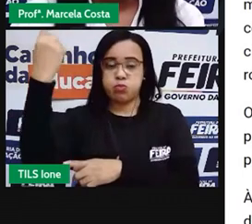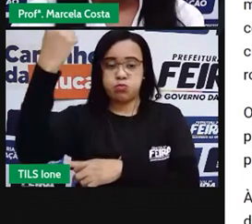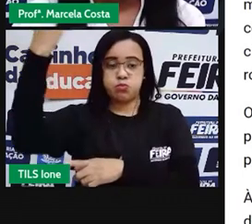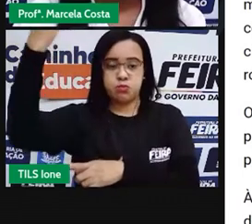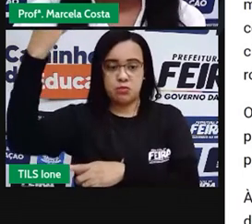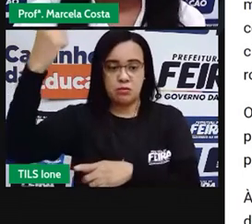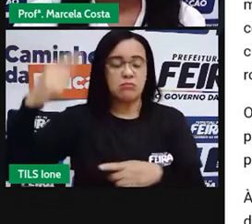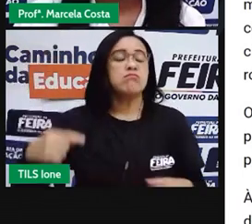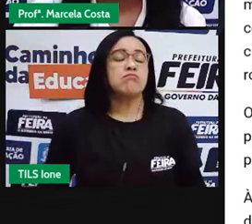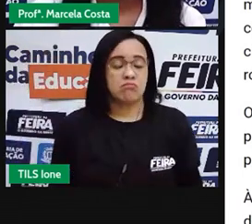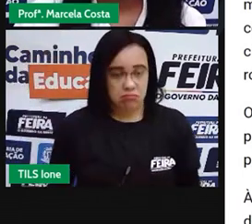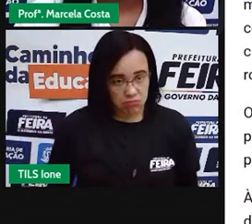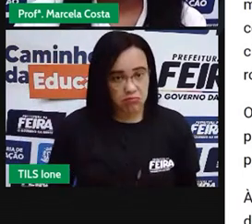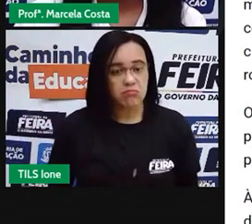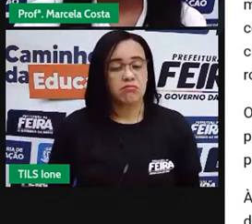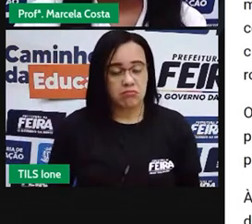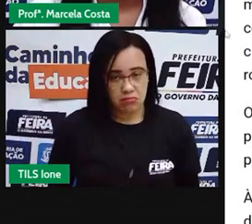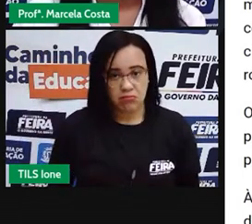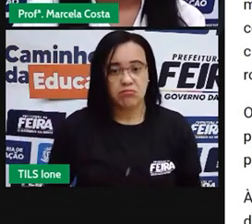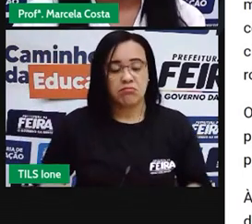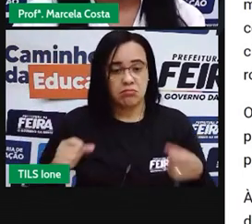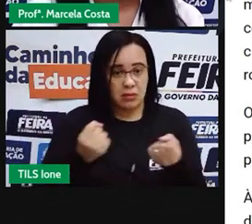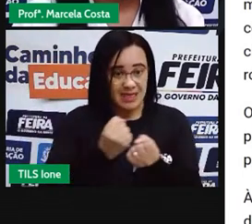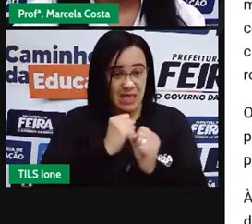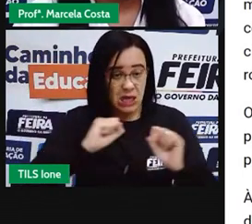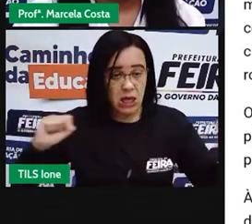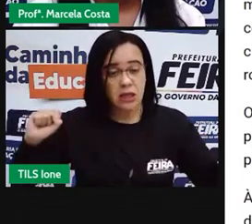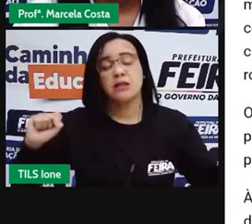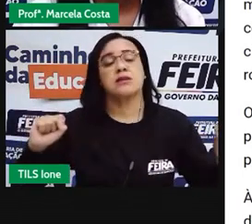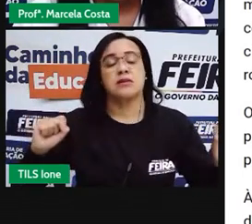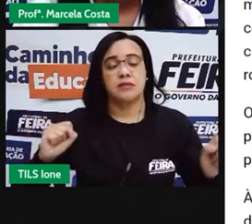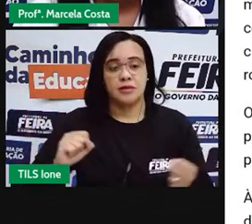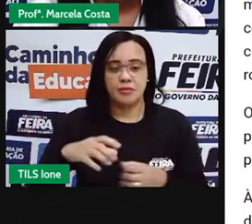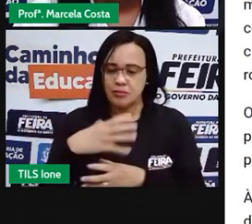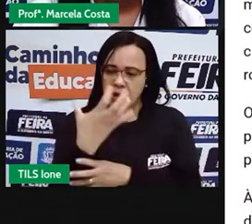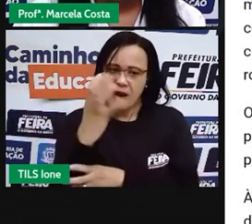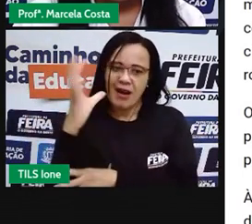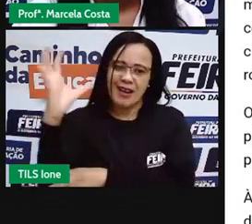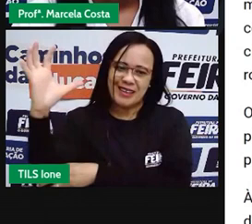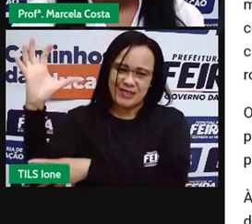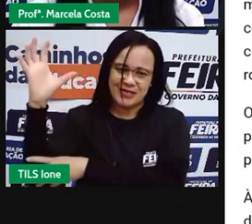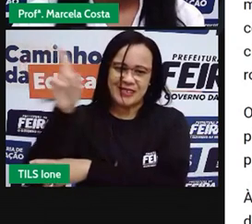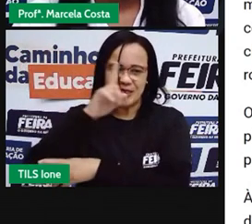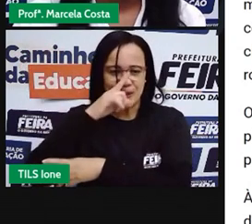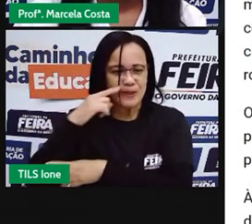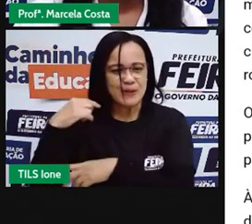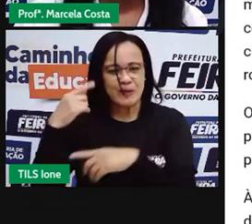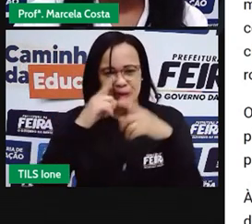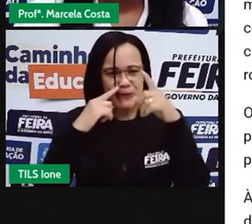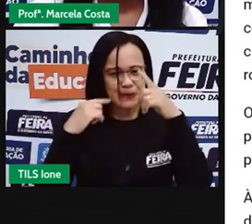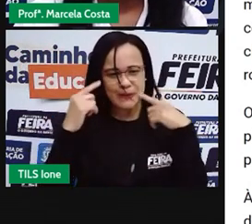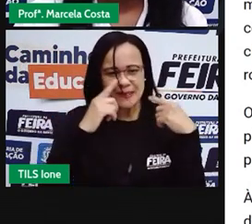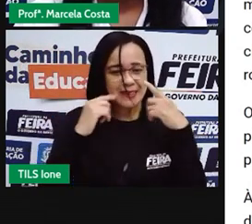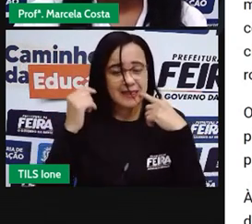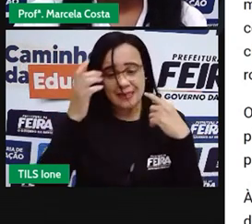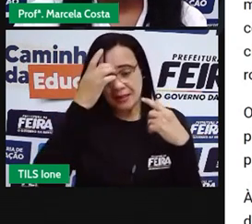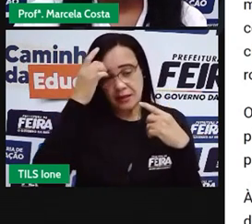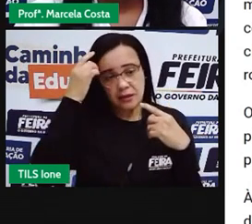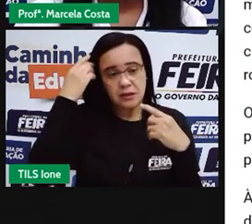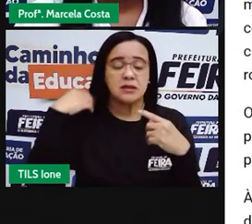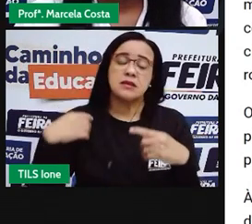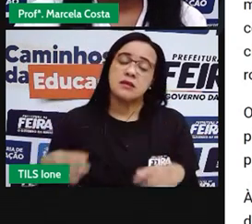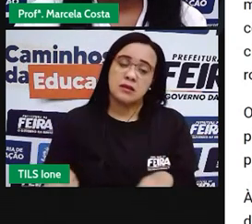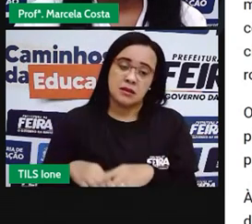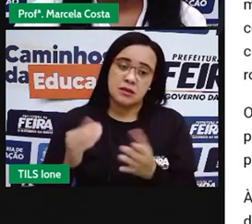total do comprimento dessa árvore. Mais adiante, aqui no decorrer da